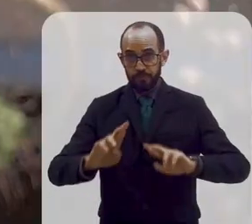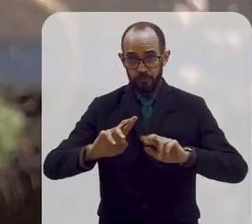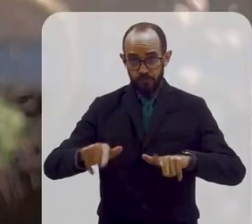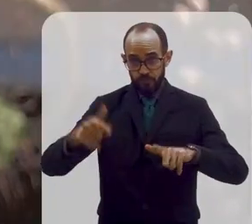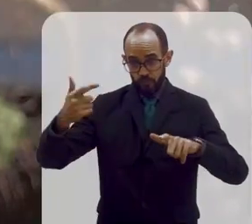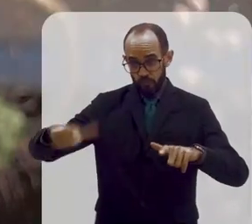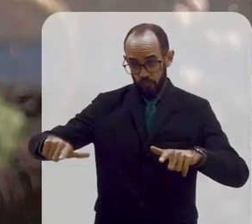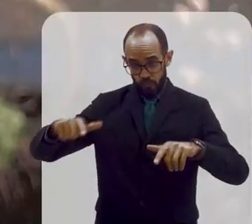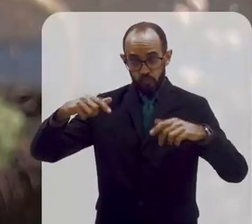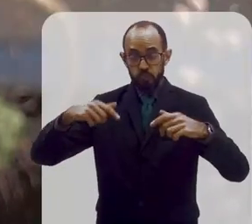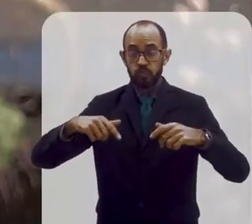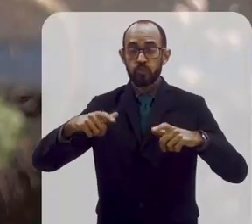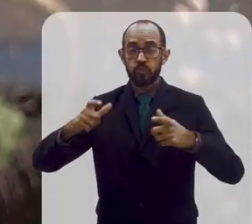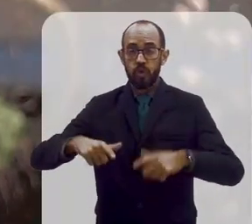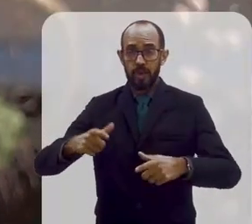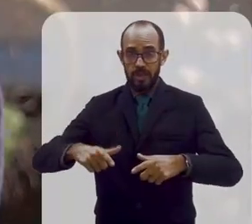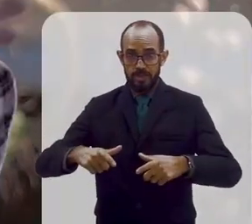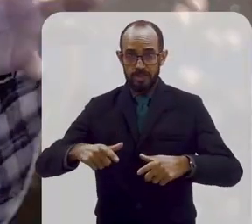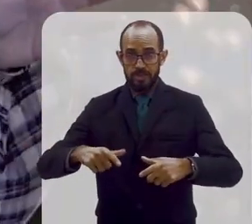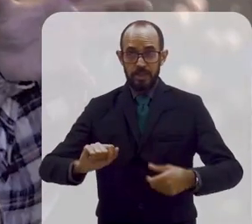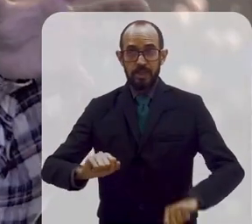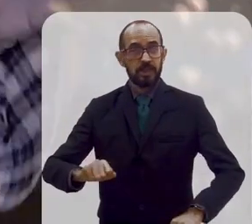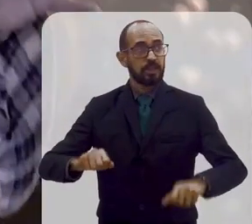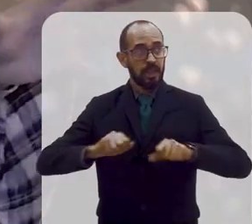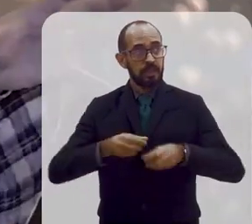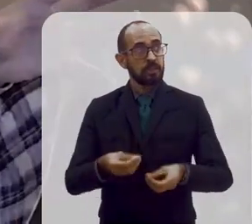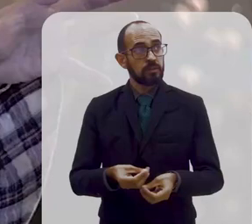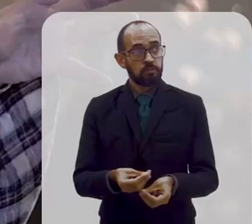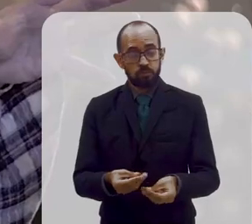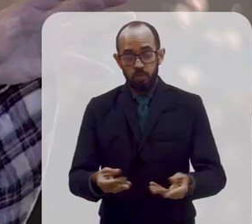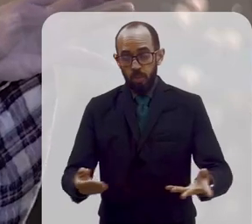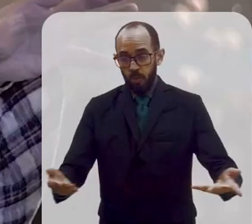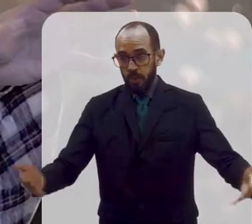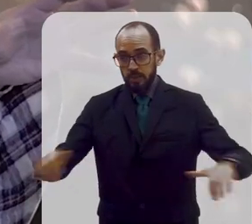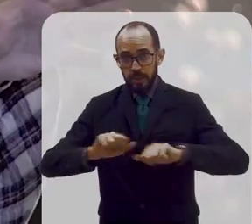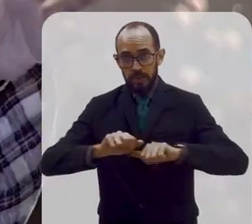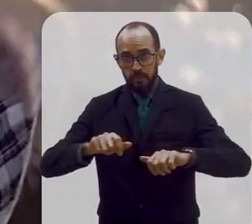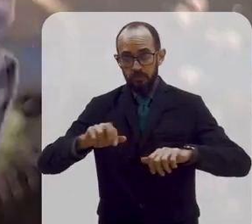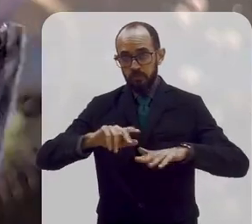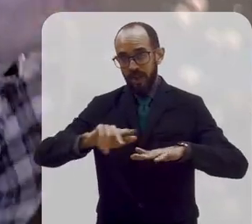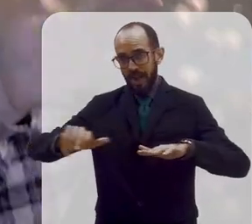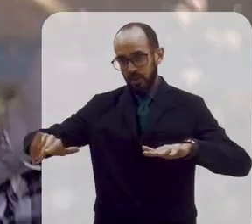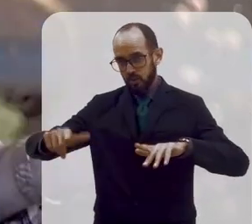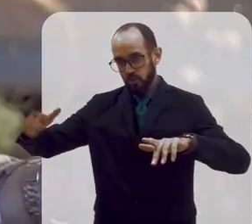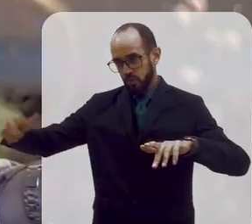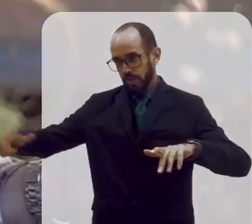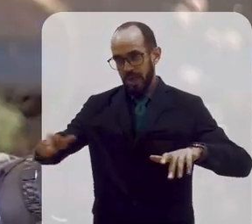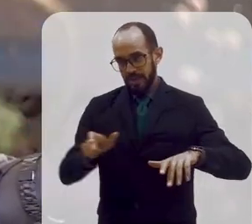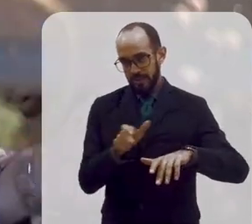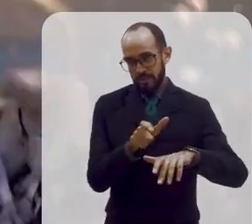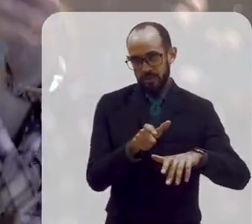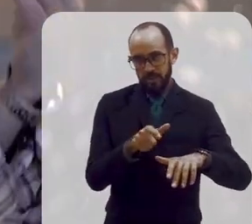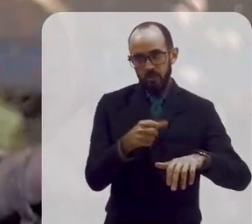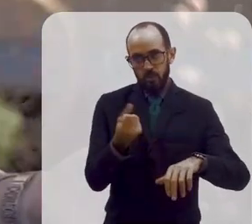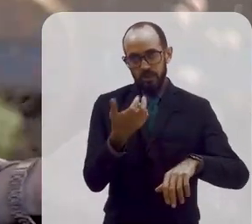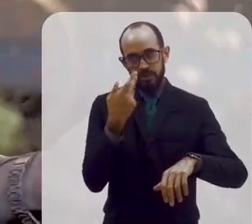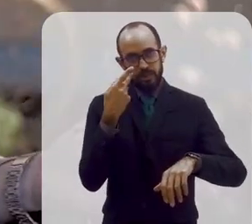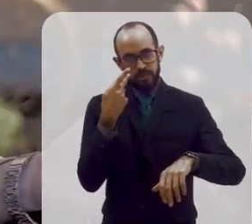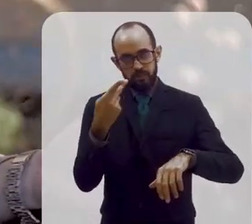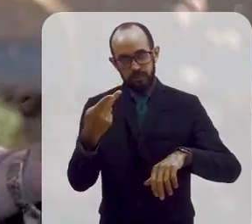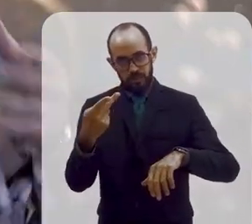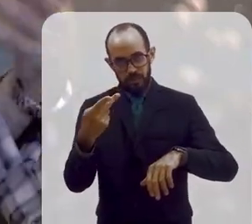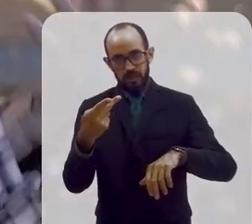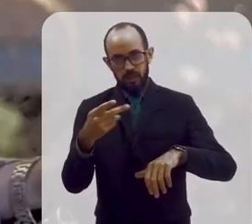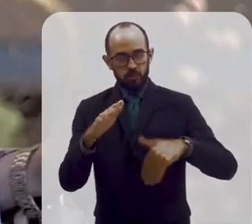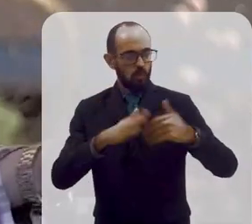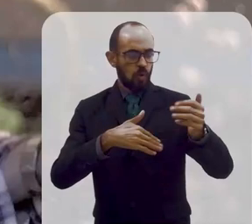diferente dos outros museus, ele está fisicamente espalhado dentro do campus. Então, assim, você está fazendo uma trilha no campus, você está visitando